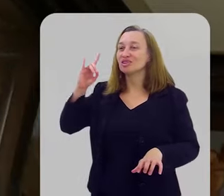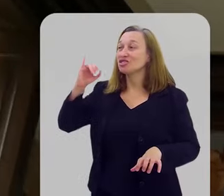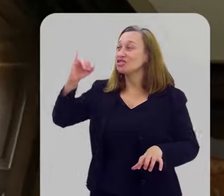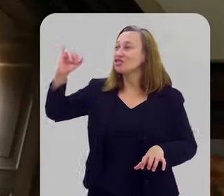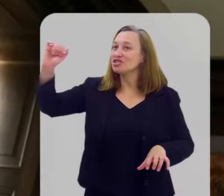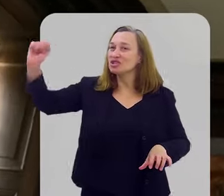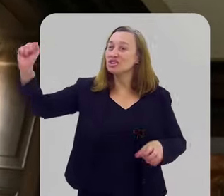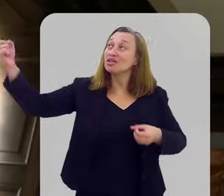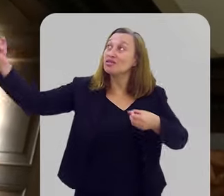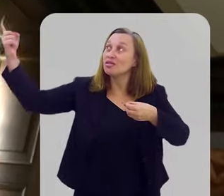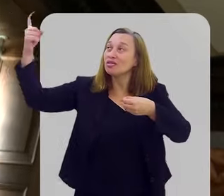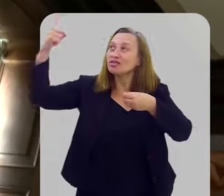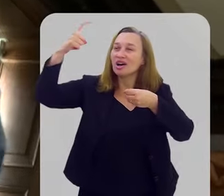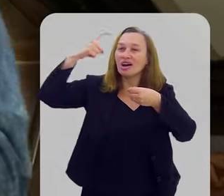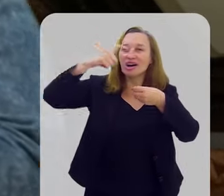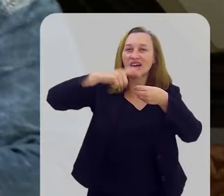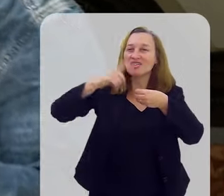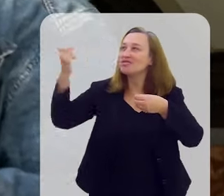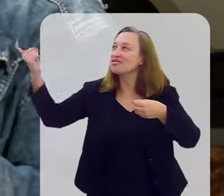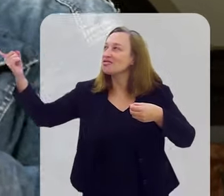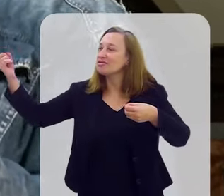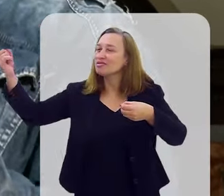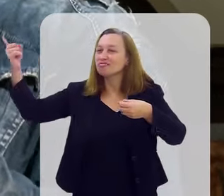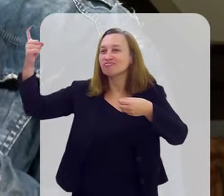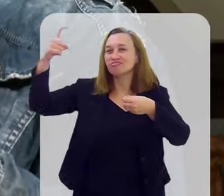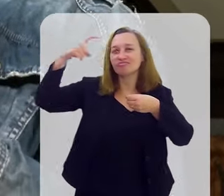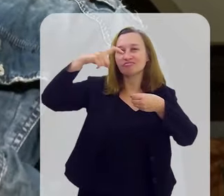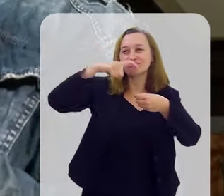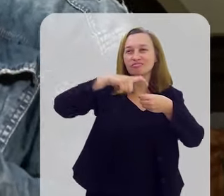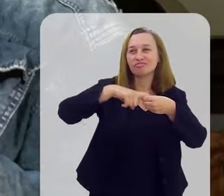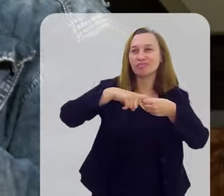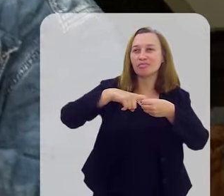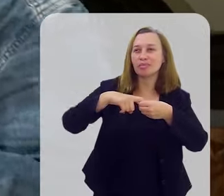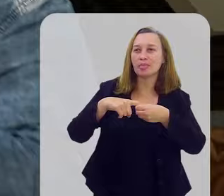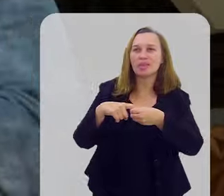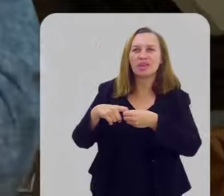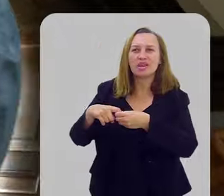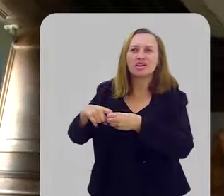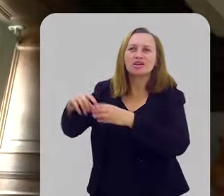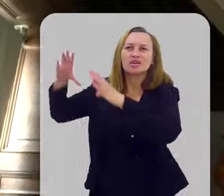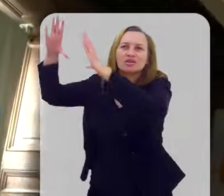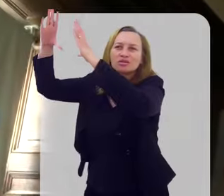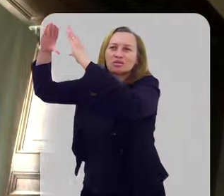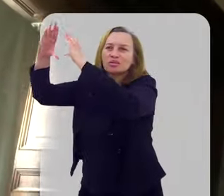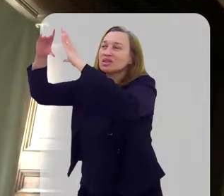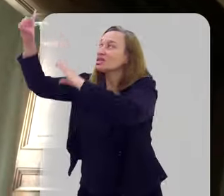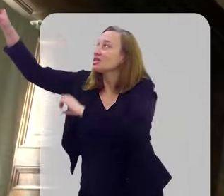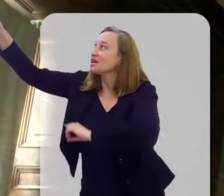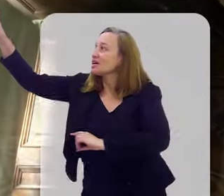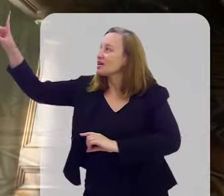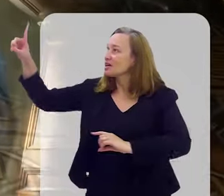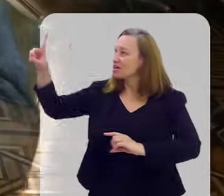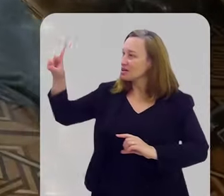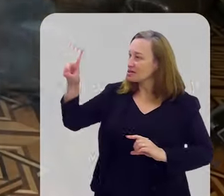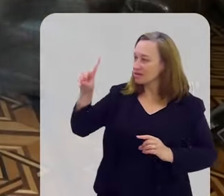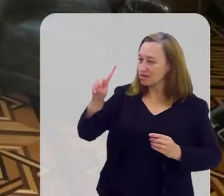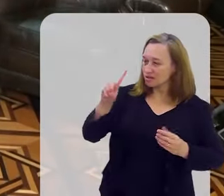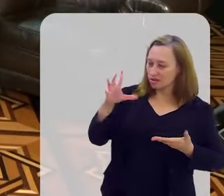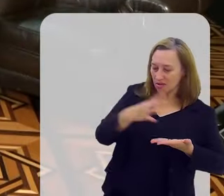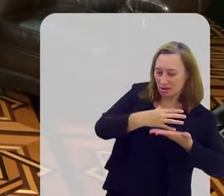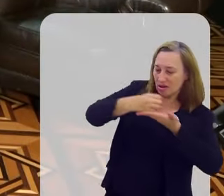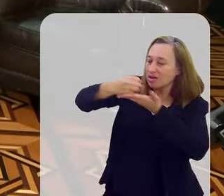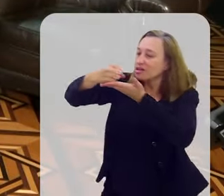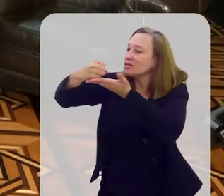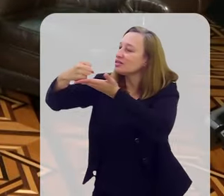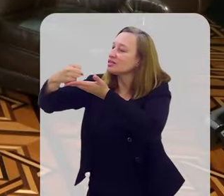amor Assentado está E um dia Ele